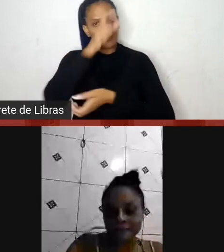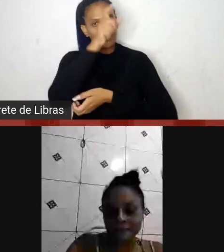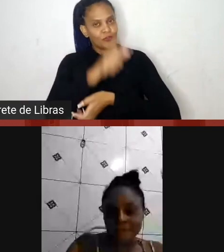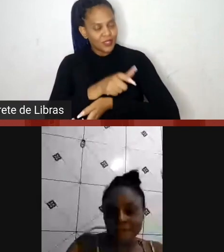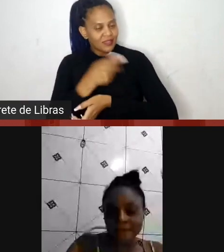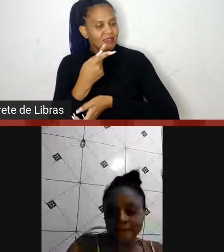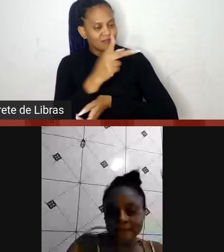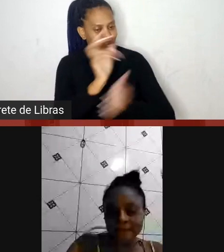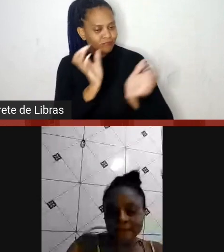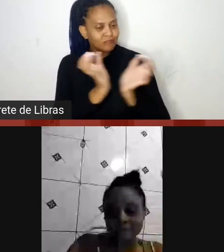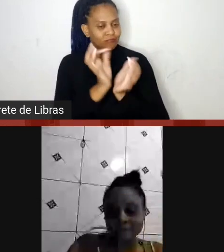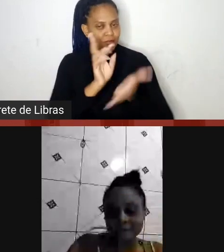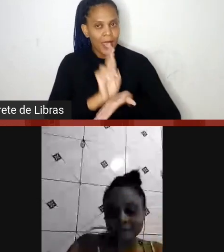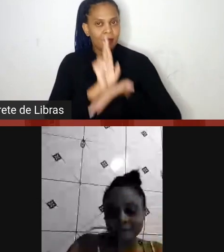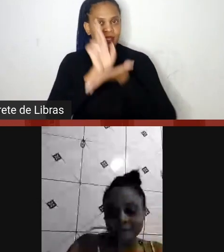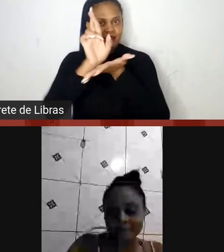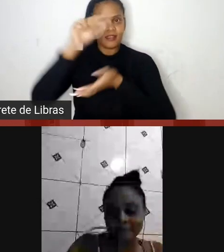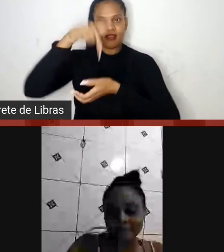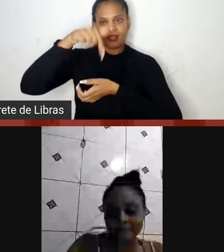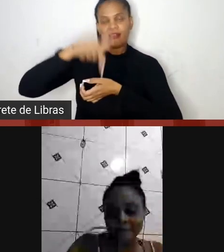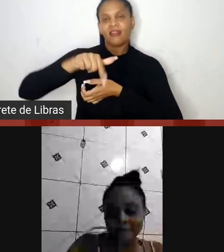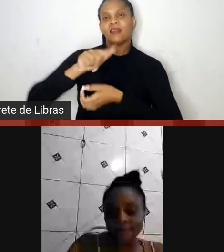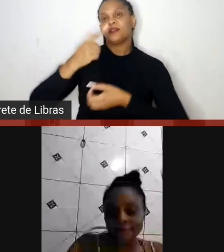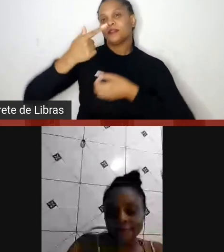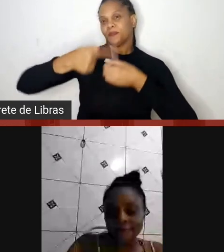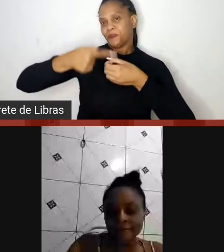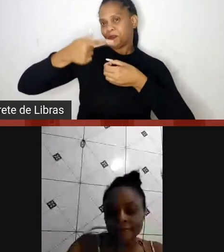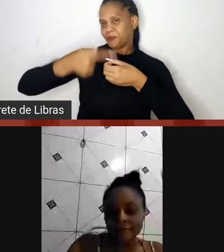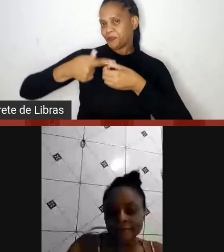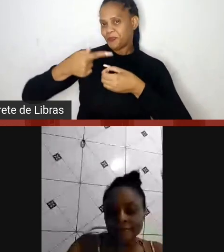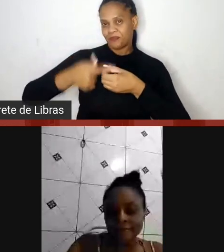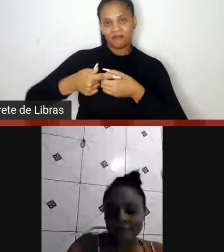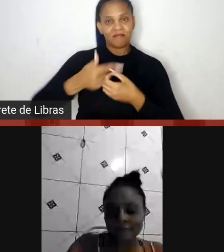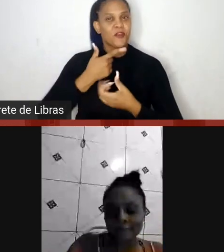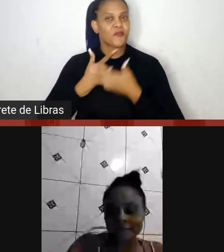aí representa aqui em Goiás. Pode ficar à vontade.